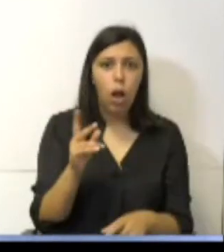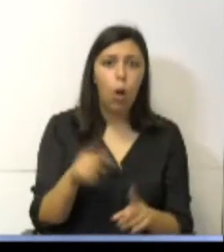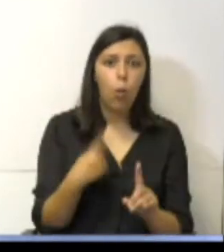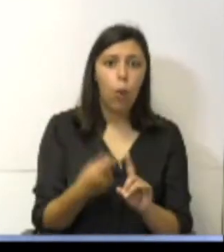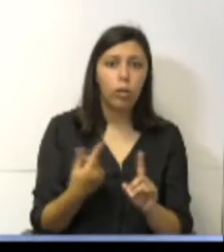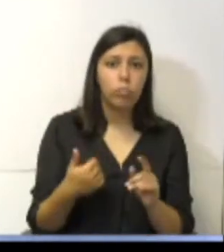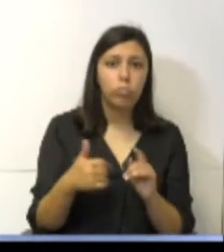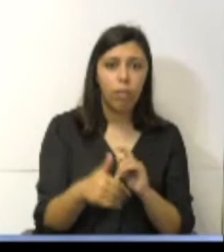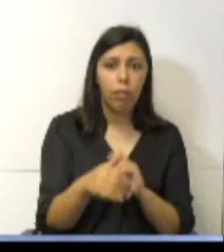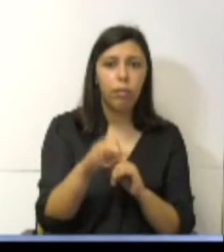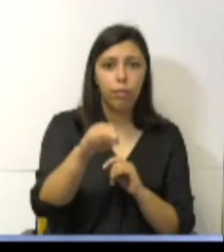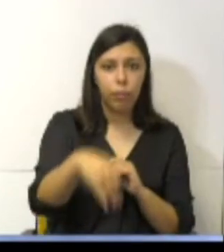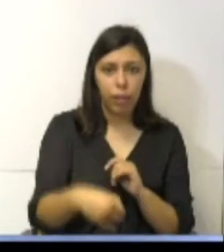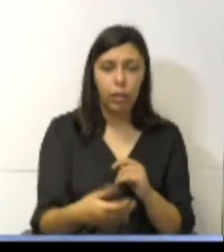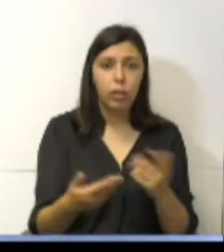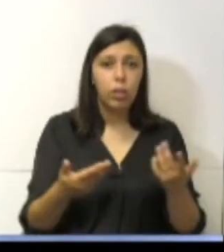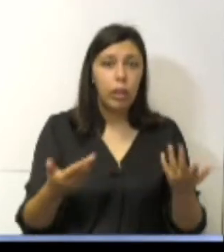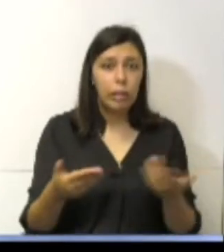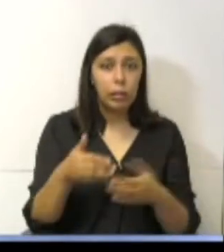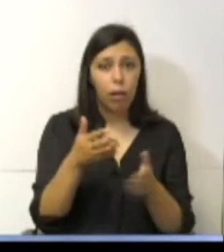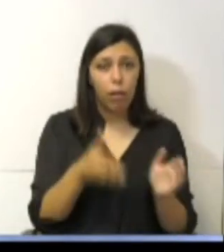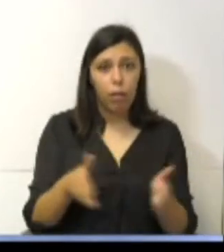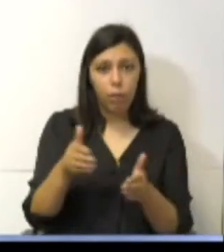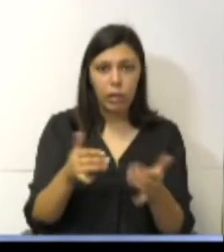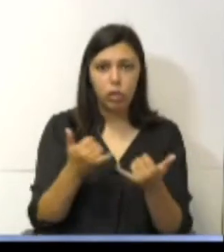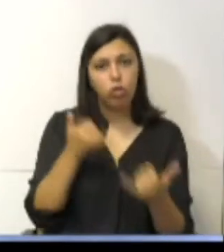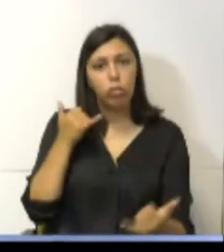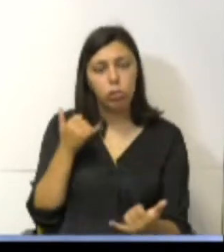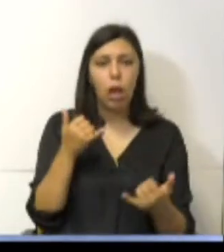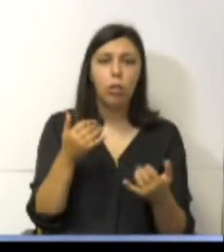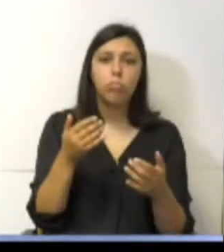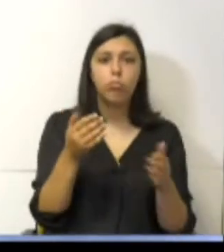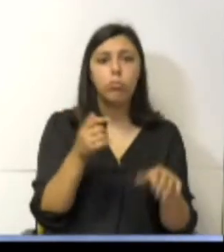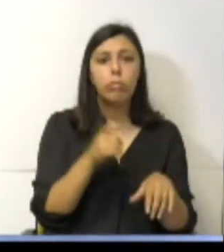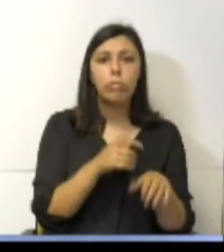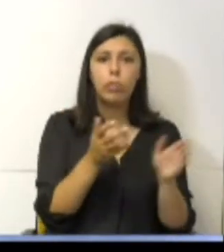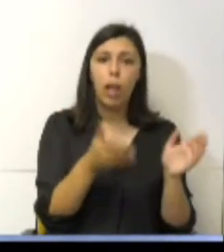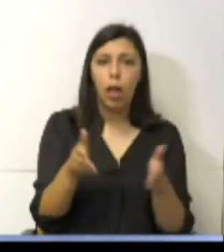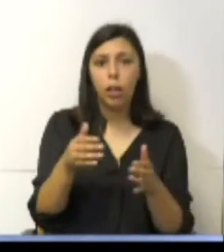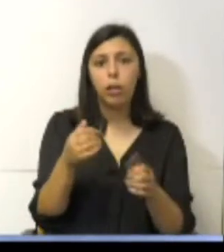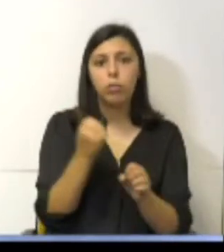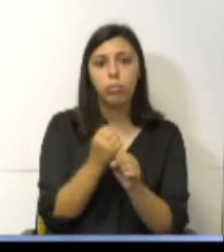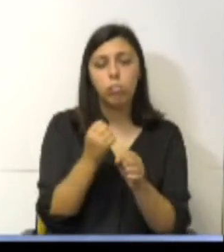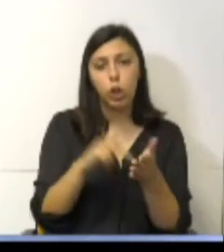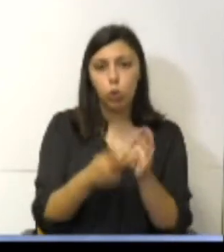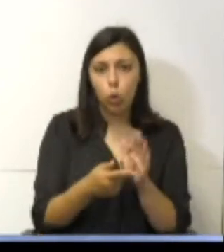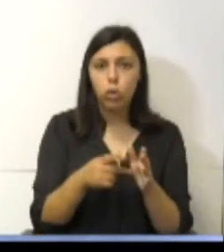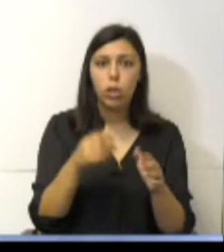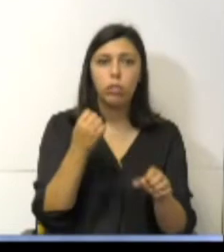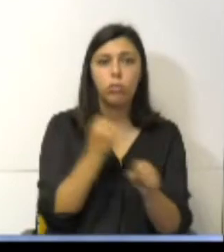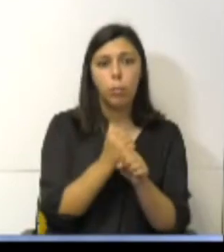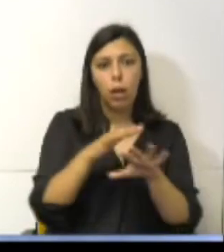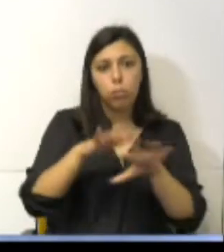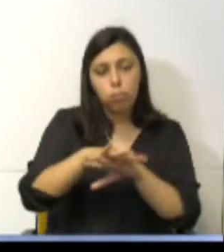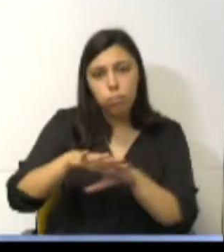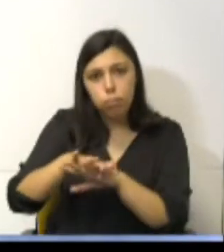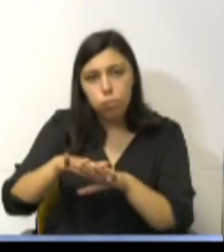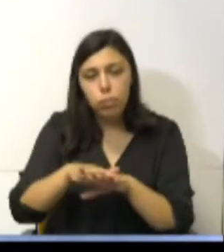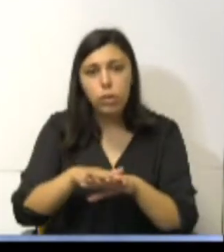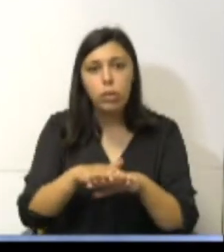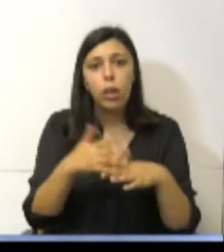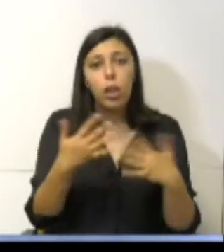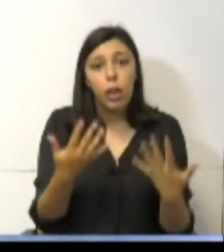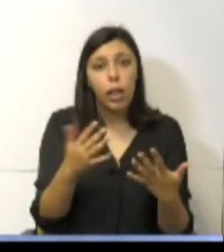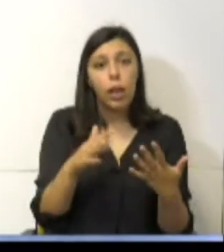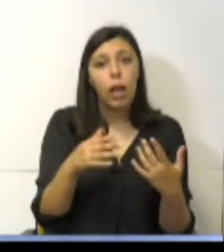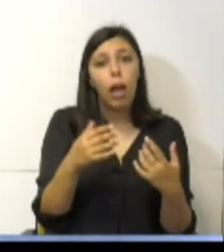Nesta fase, onde a digitalização e a era tecnológica e o trabalhar em rede conquista cada vez mais espaço no mundo da educação, a